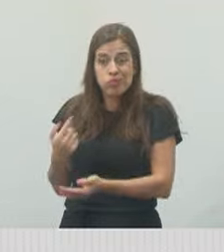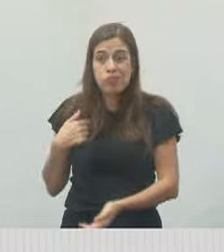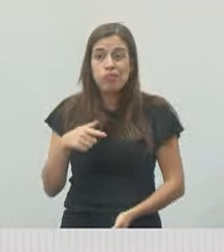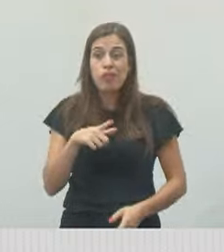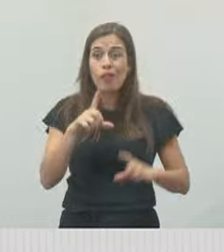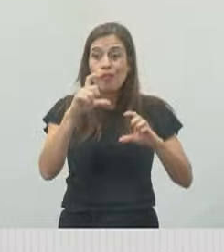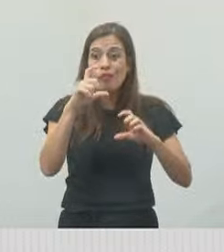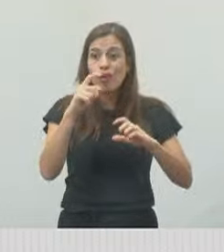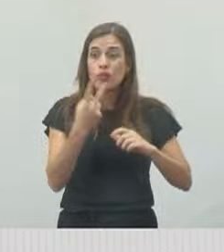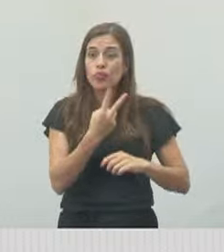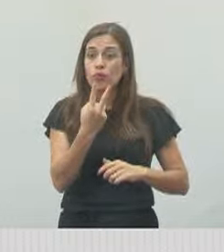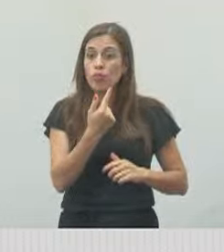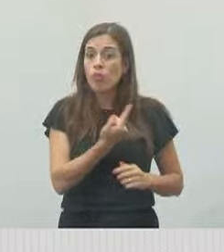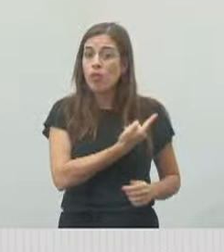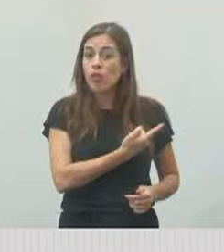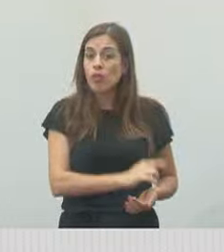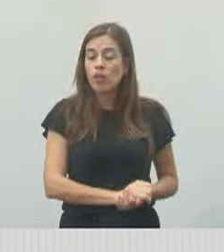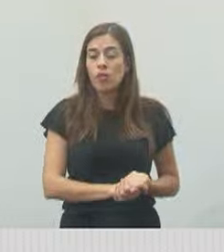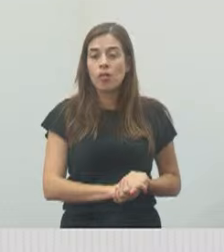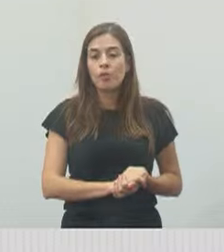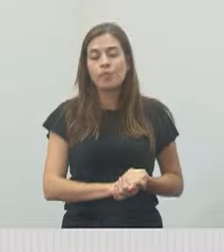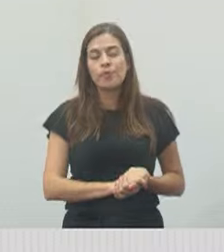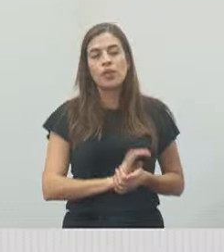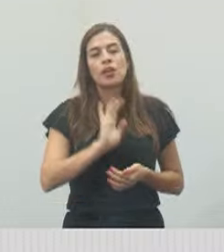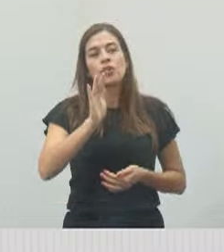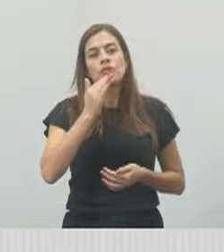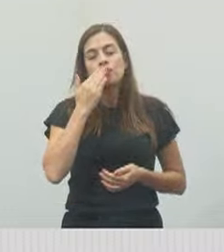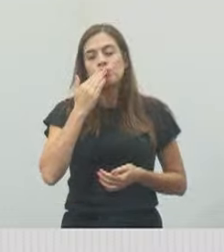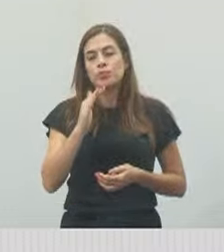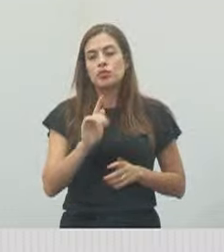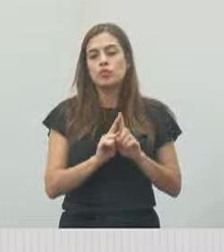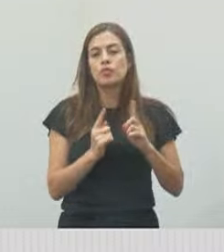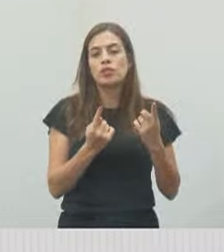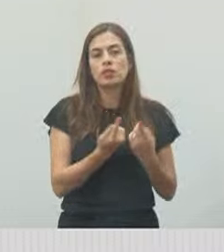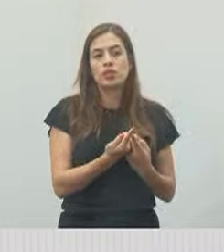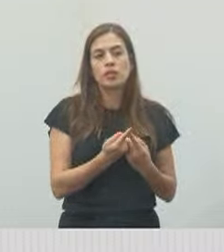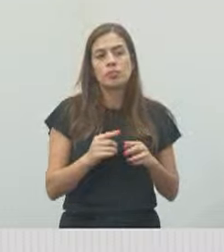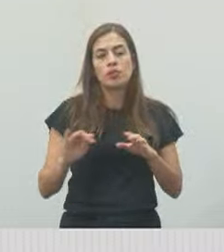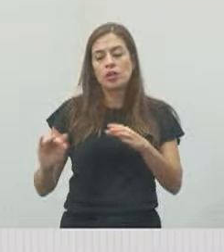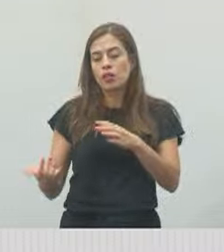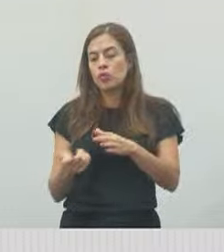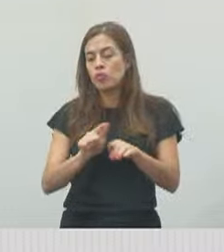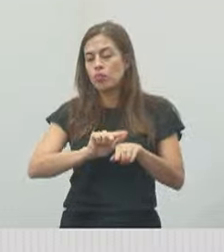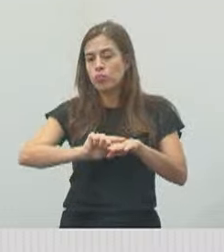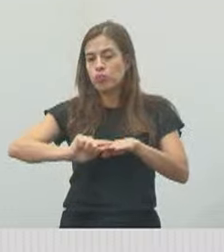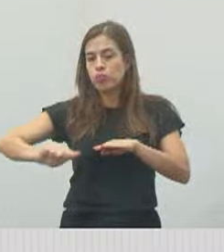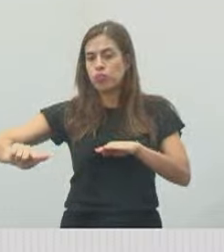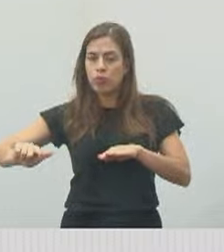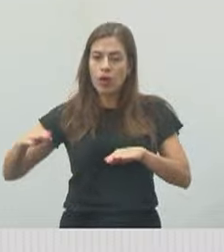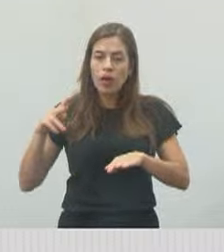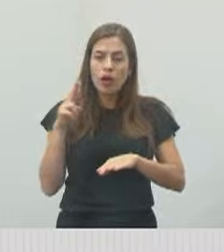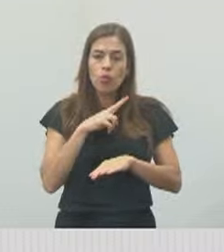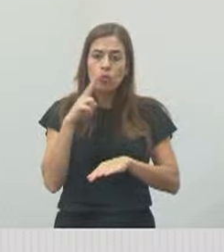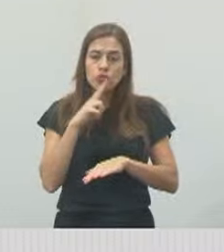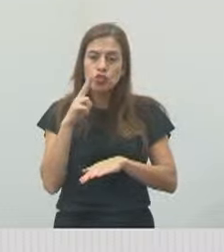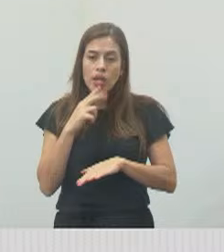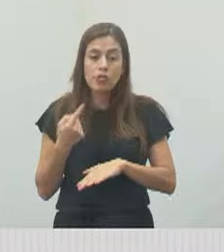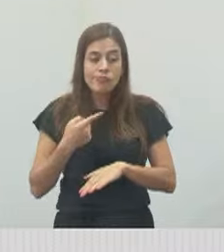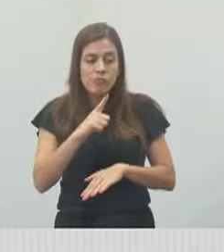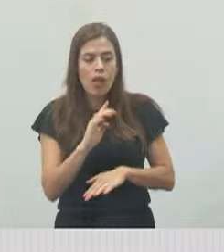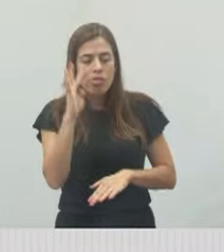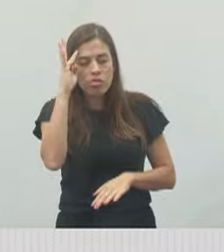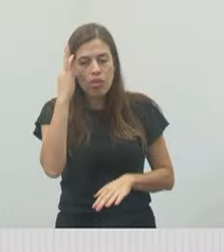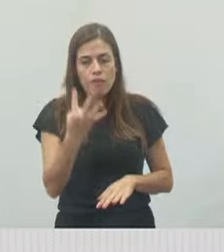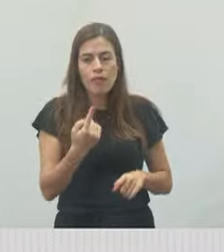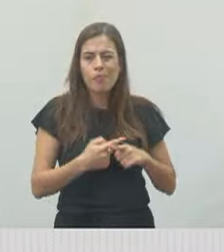duas fotos aí. Então, a gente já acionou o pessoal do Tapo ao Buraco para que possa ir lá com urgência, porque o